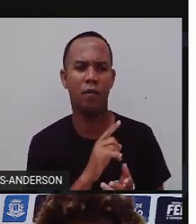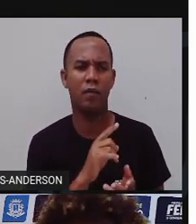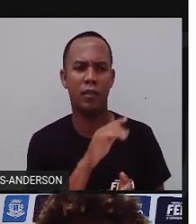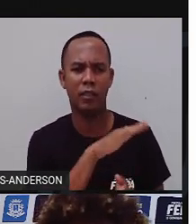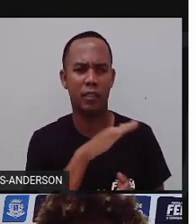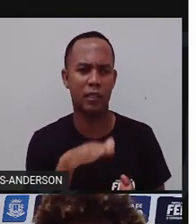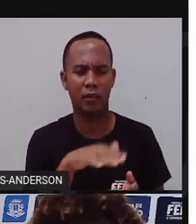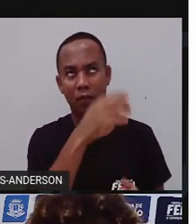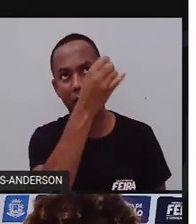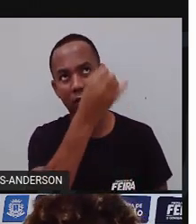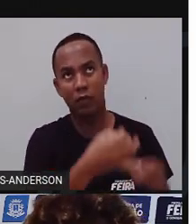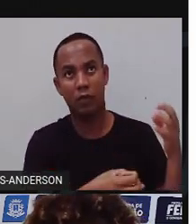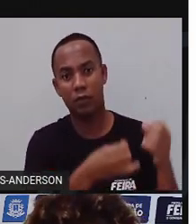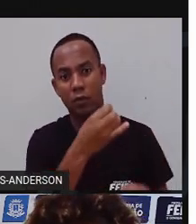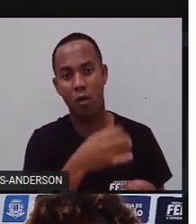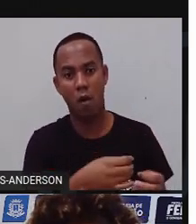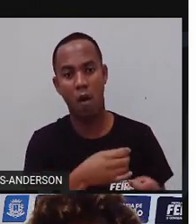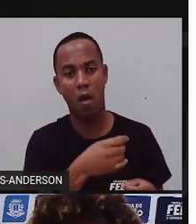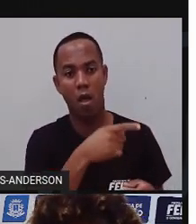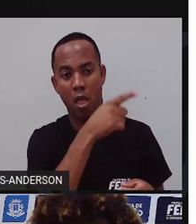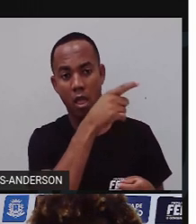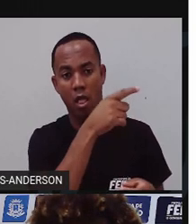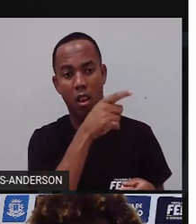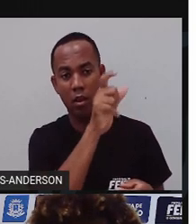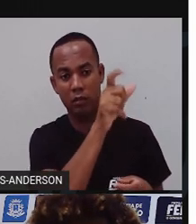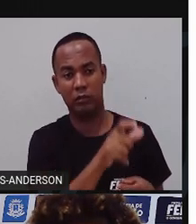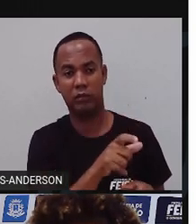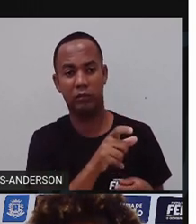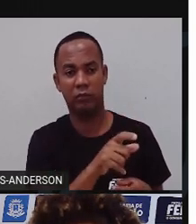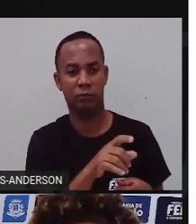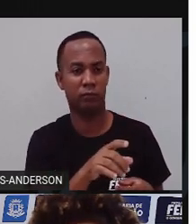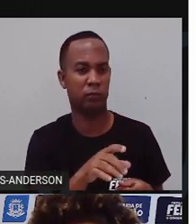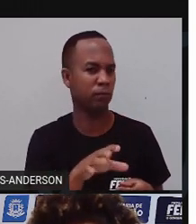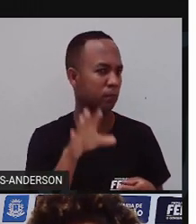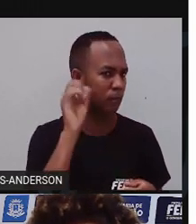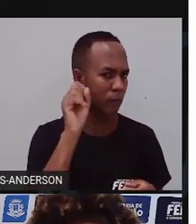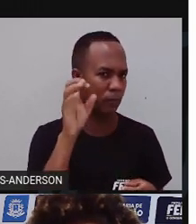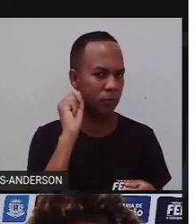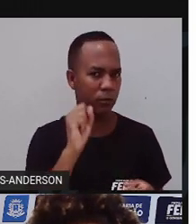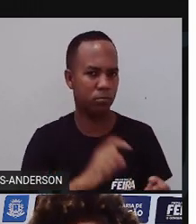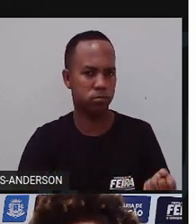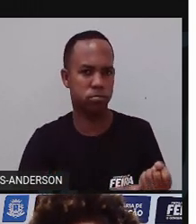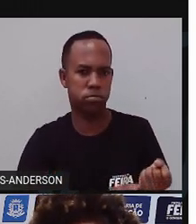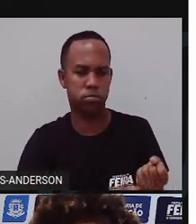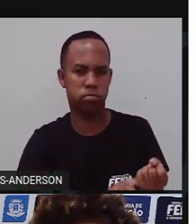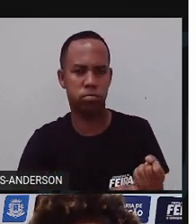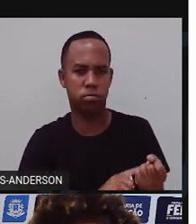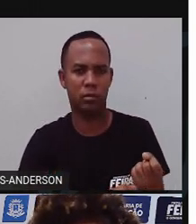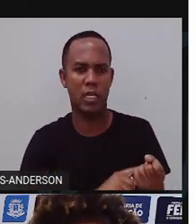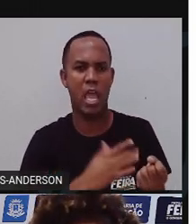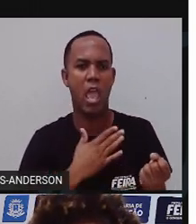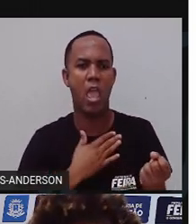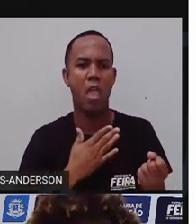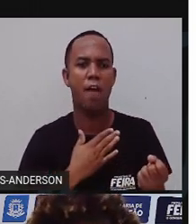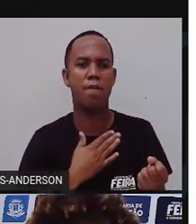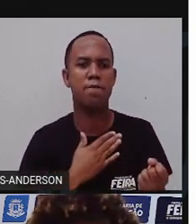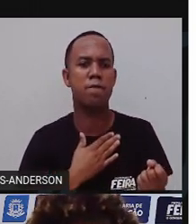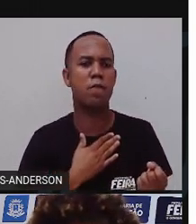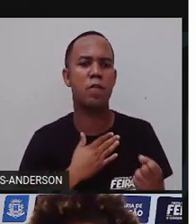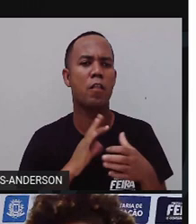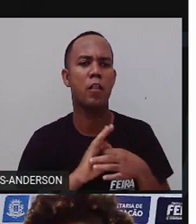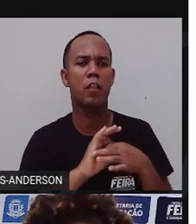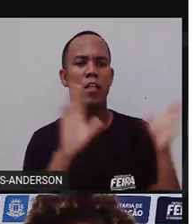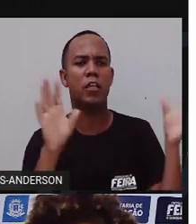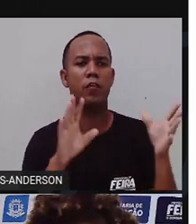em convencer o sujo desmundo. Depois de ouvi-las, ele disse bastante irritado, eu faço o que eu quero!